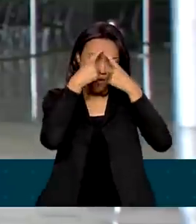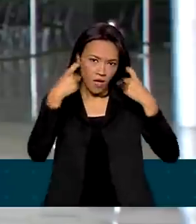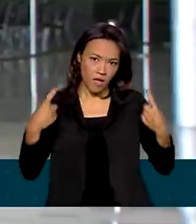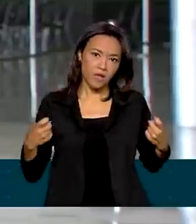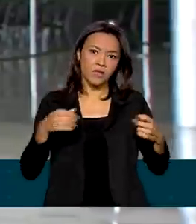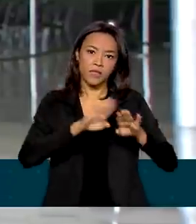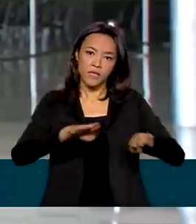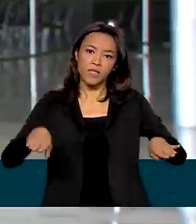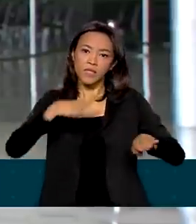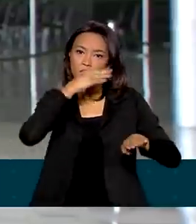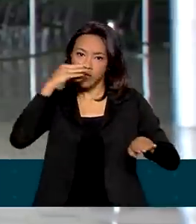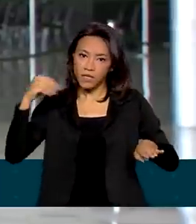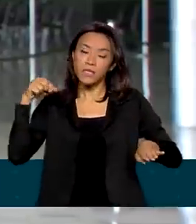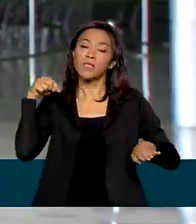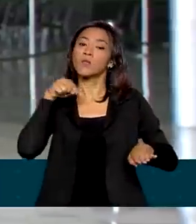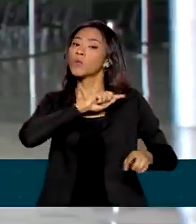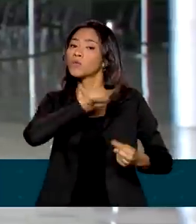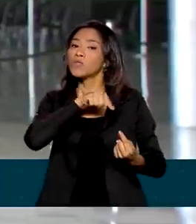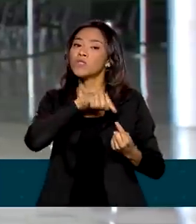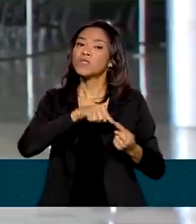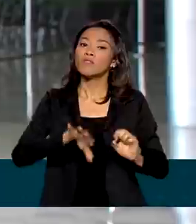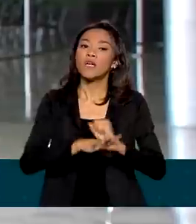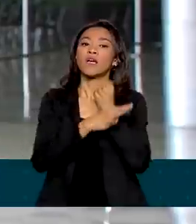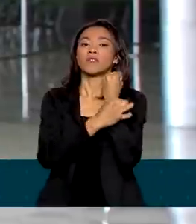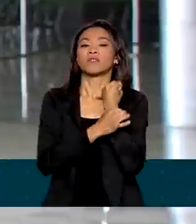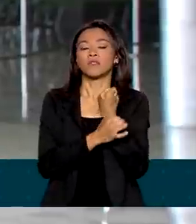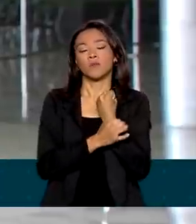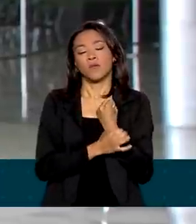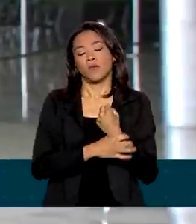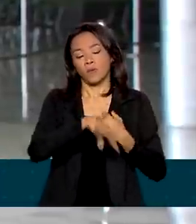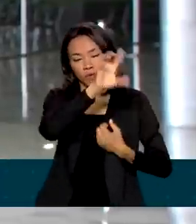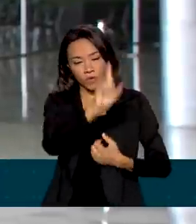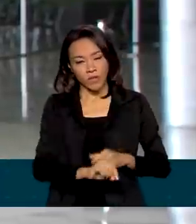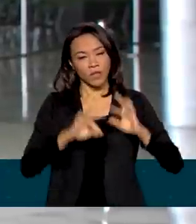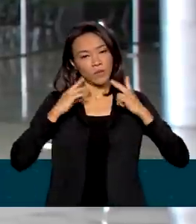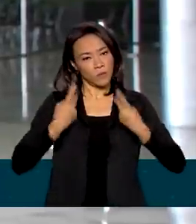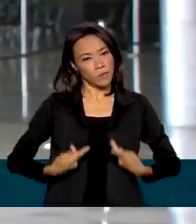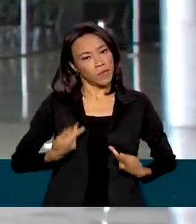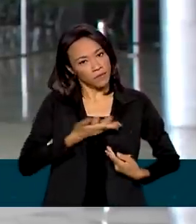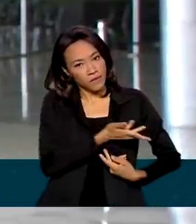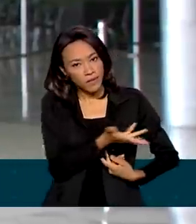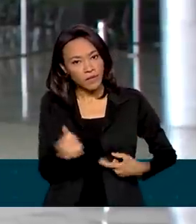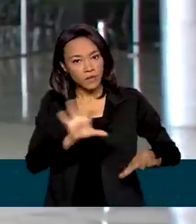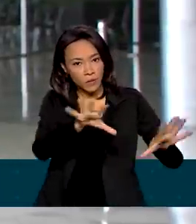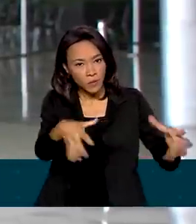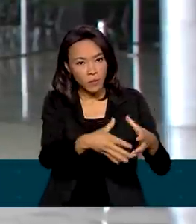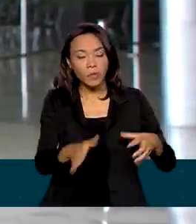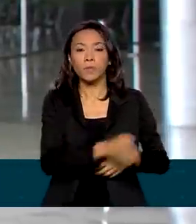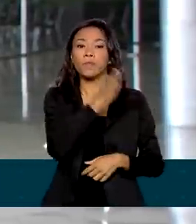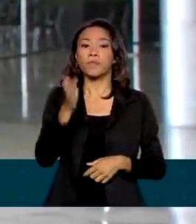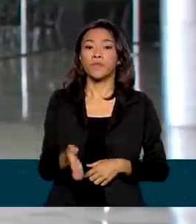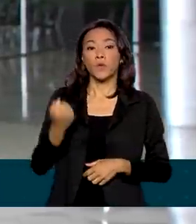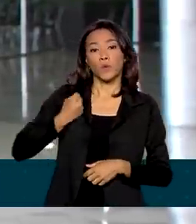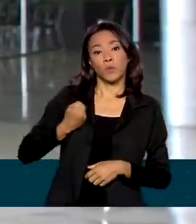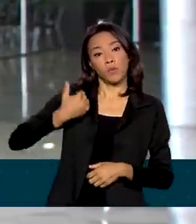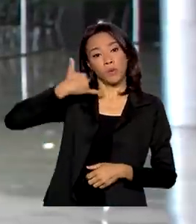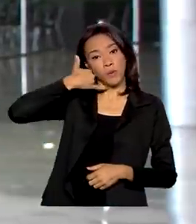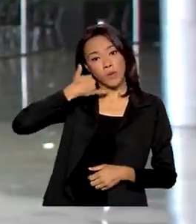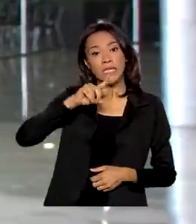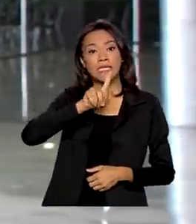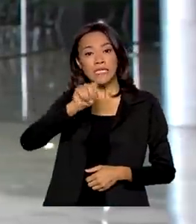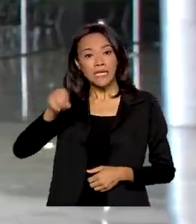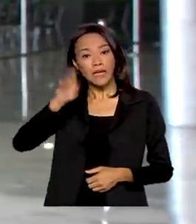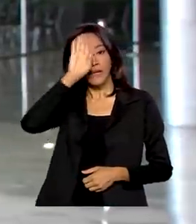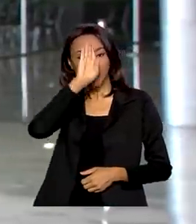de combater, de garantir os direitos humanos deste público. E quanto ao DISC-100, lembrando que ele é um serviço gratuito,